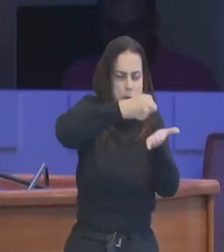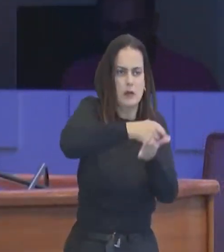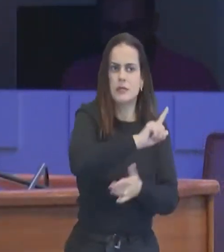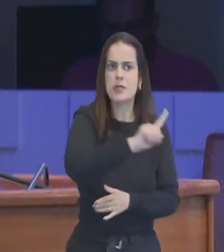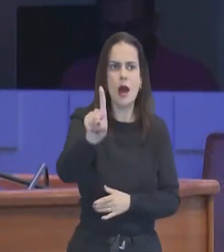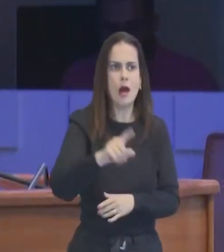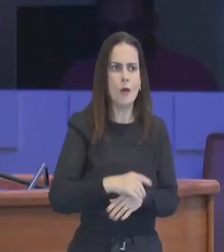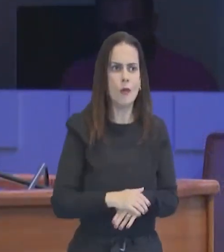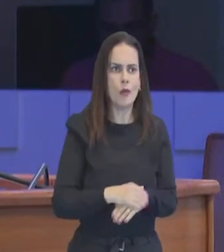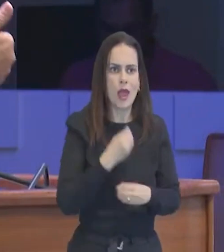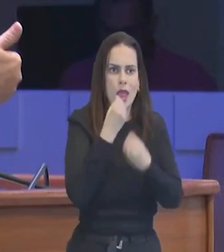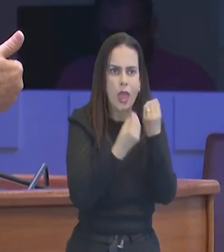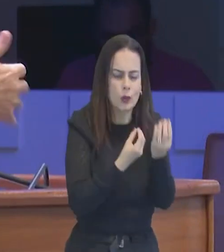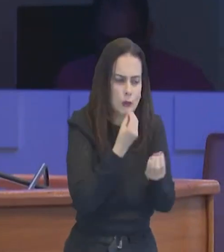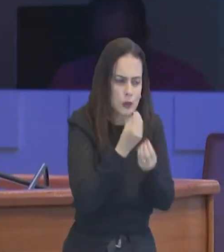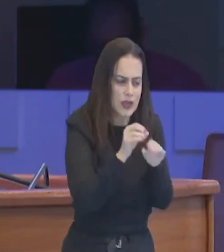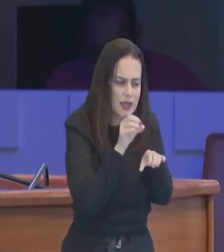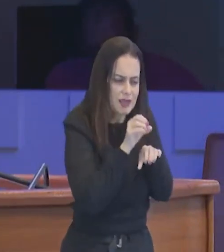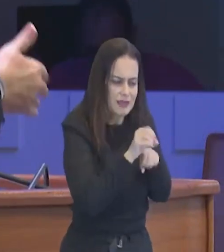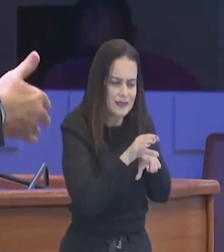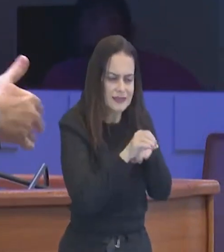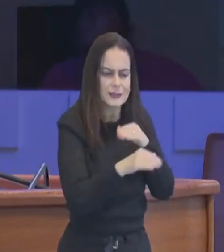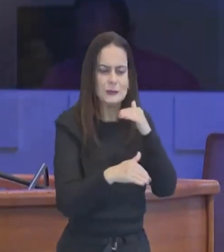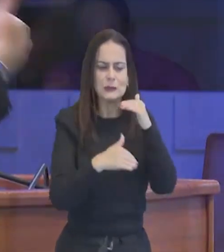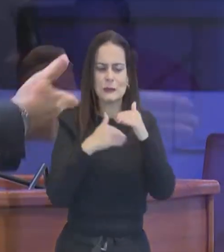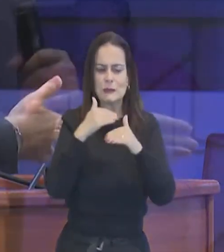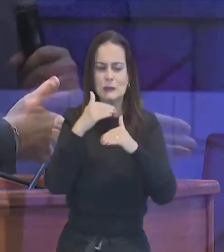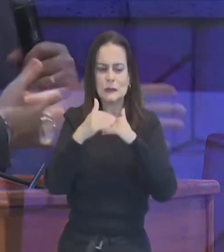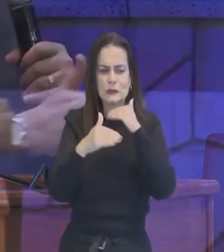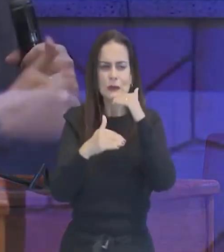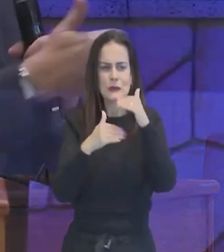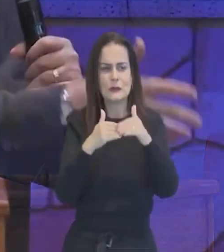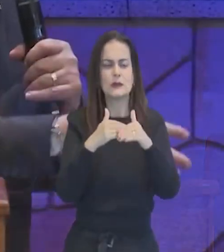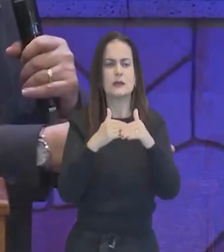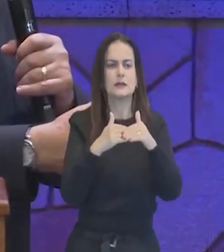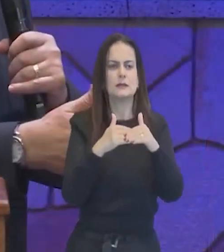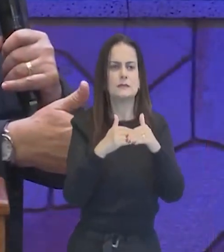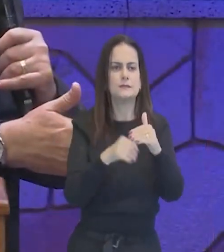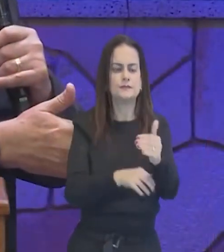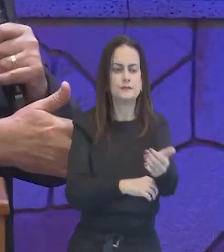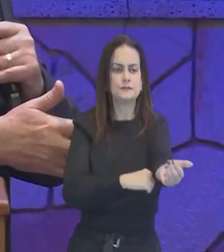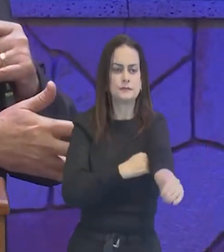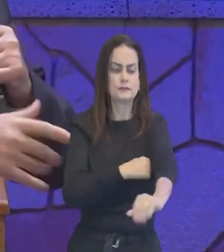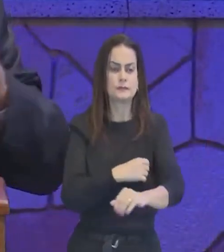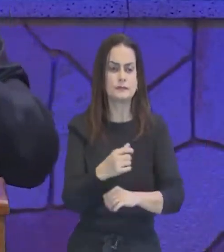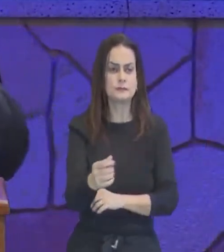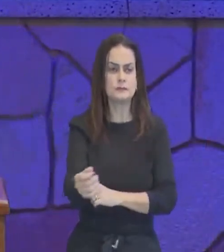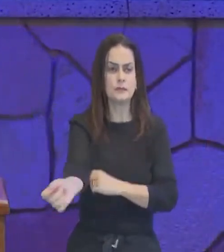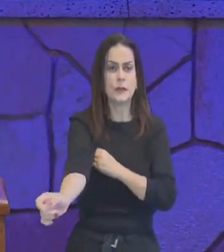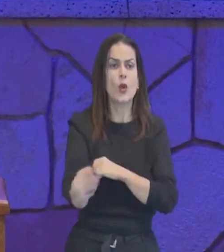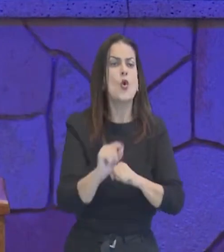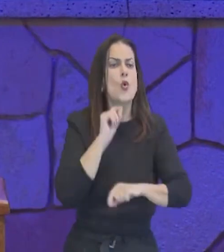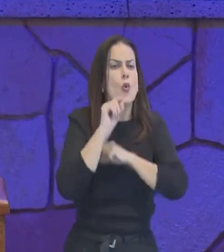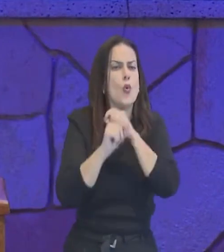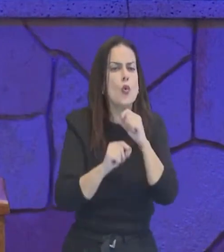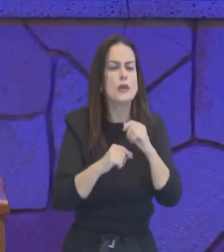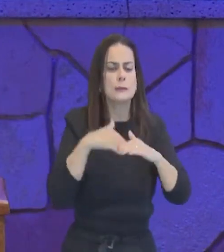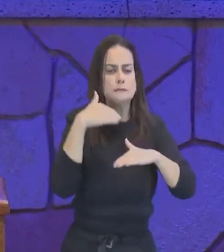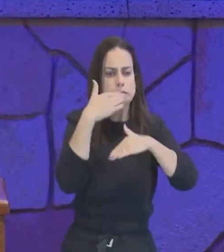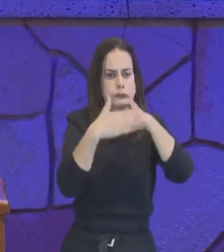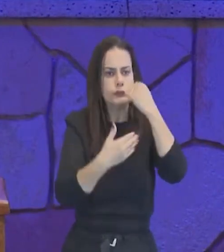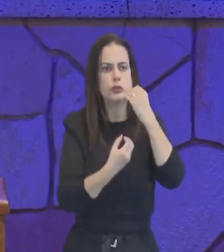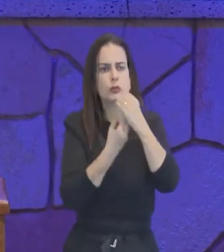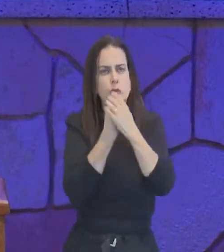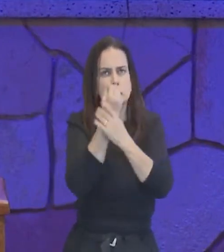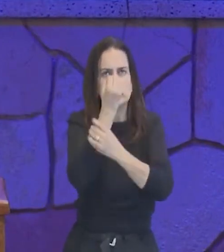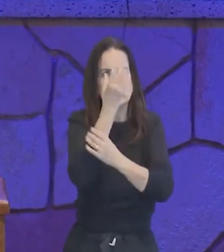não, veja como ensina, veja a palavra, veja o seu método, qual é a ferramenta, o que está produzindo na